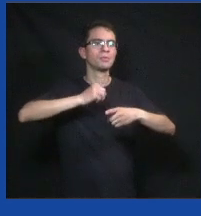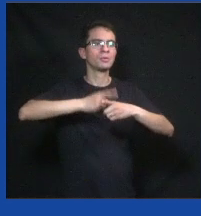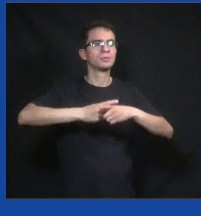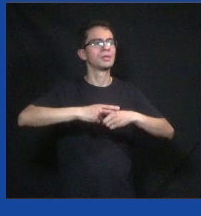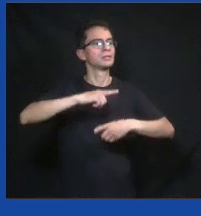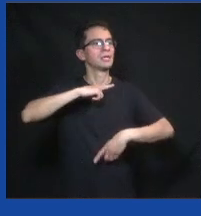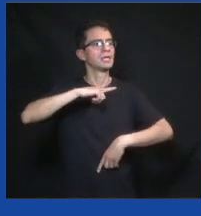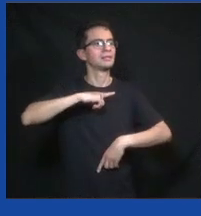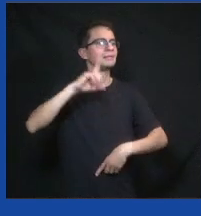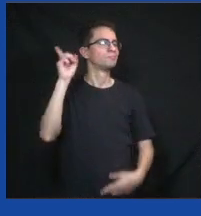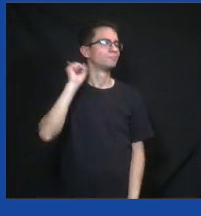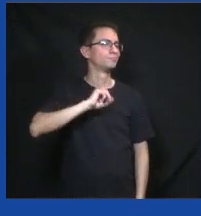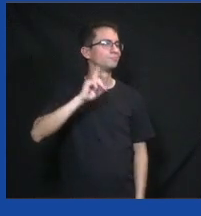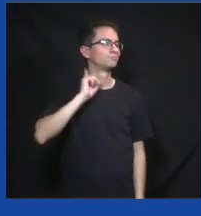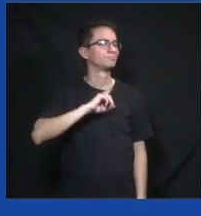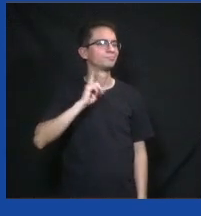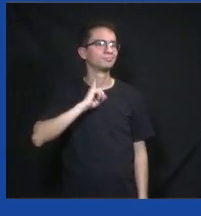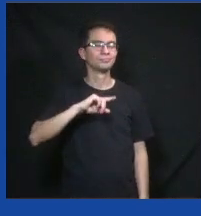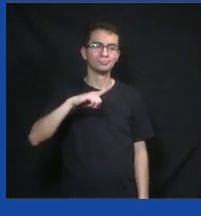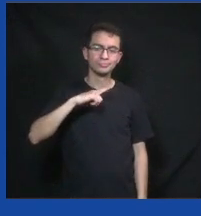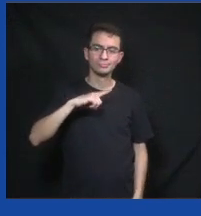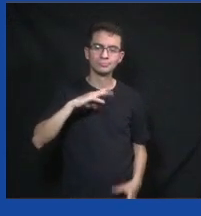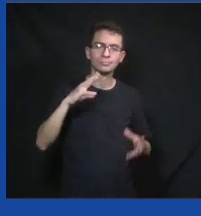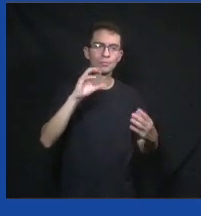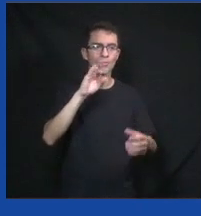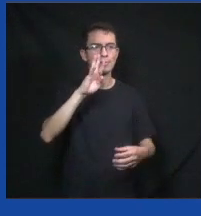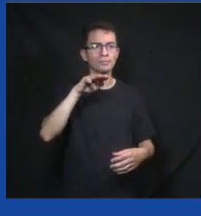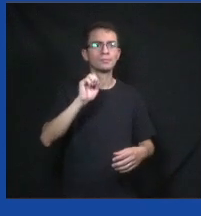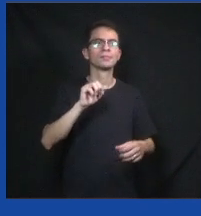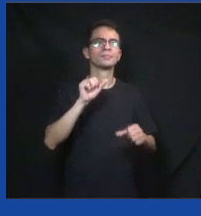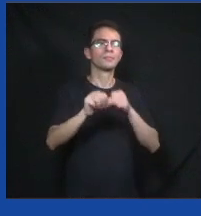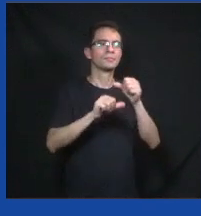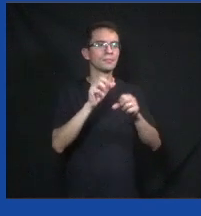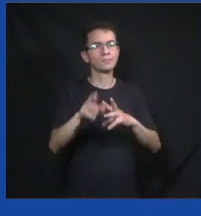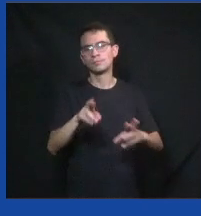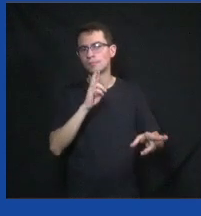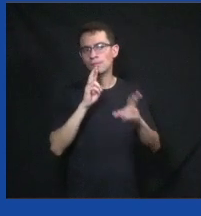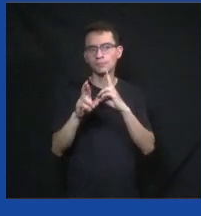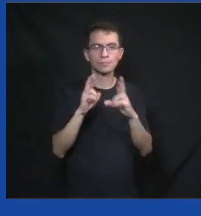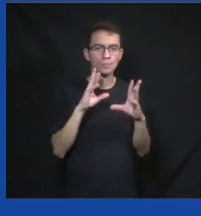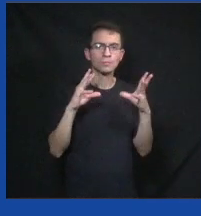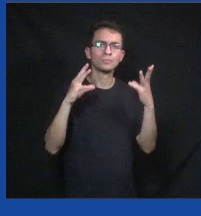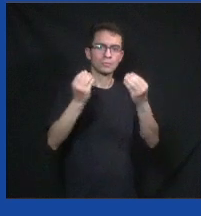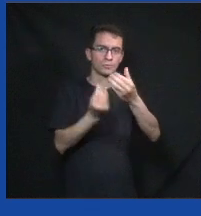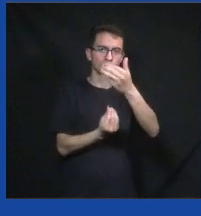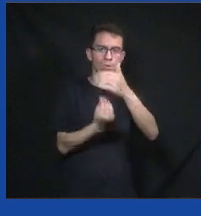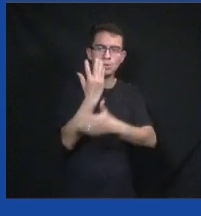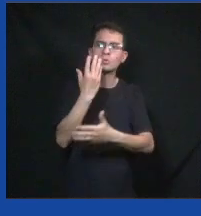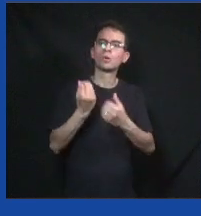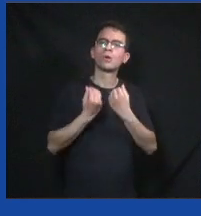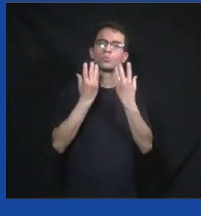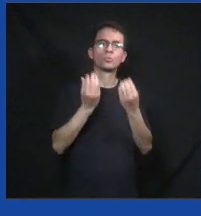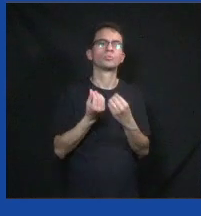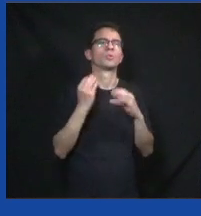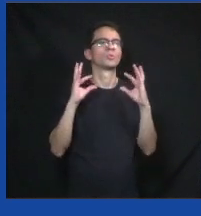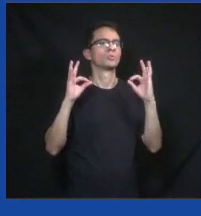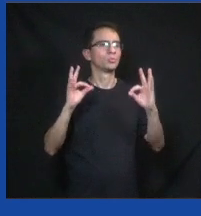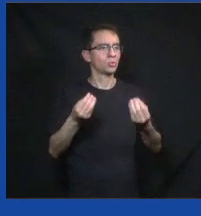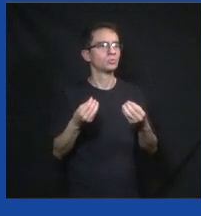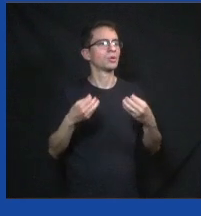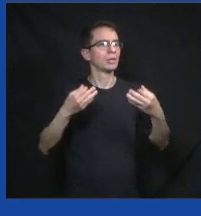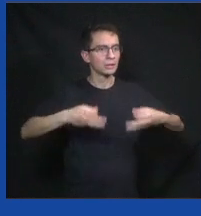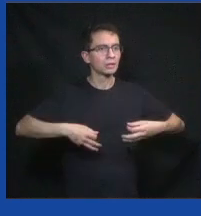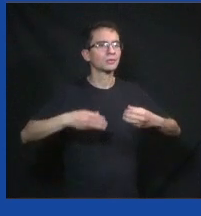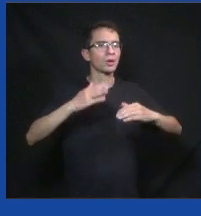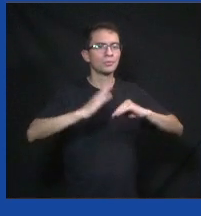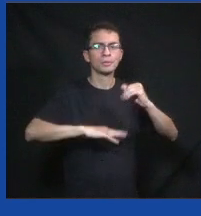o planejamento de futuro da cidade com base nas respostas das pessoas e isso gerando dados, informações qualificadas para que o governo consiga